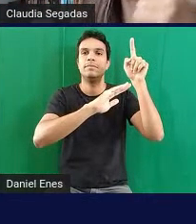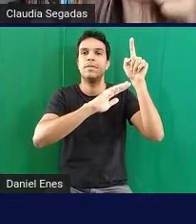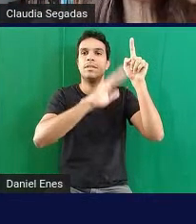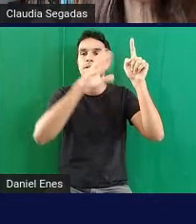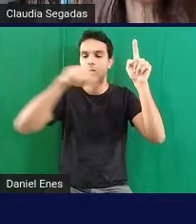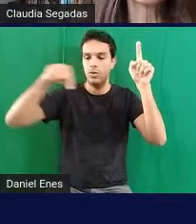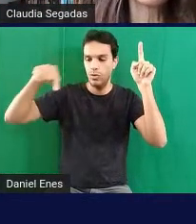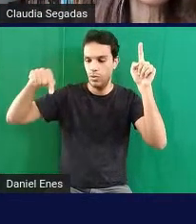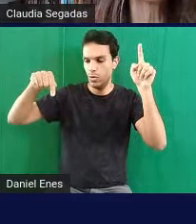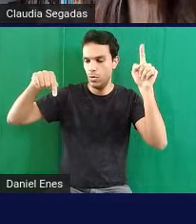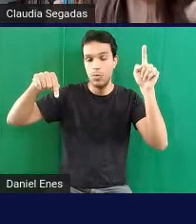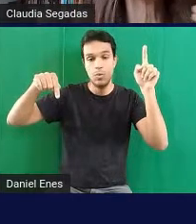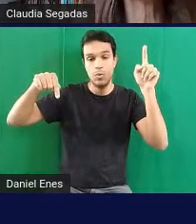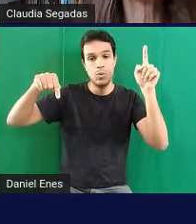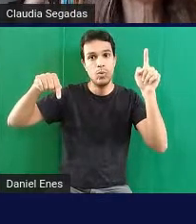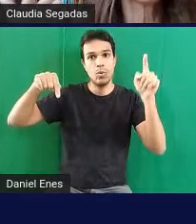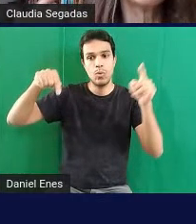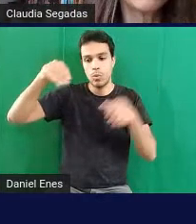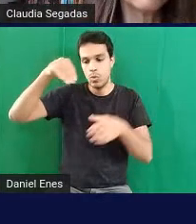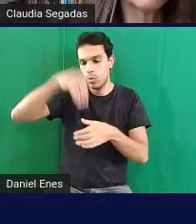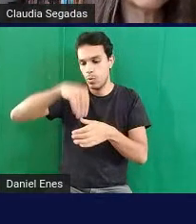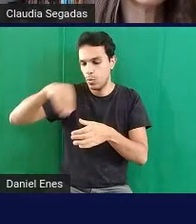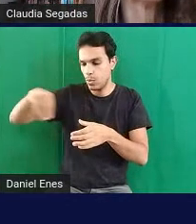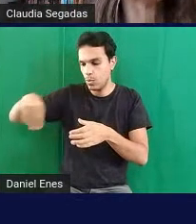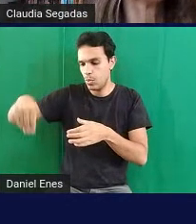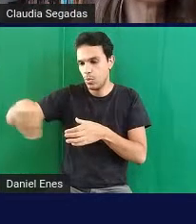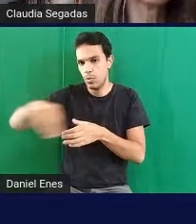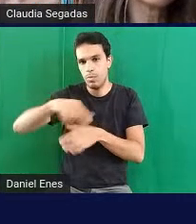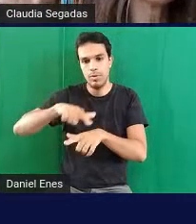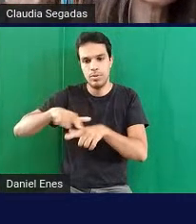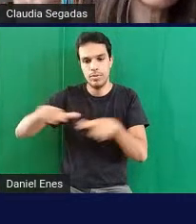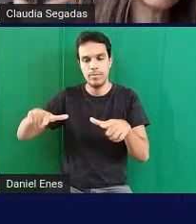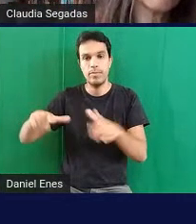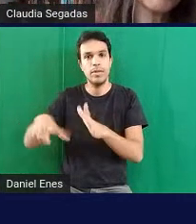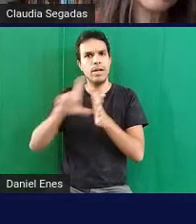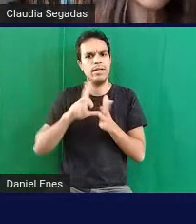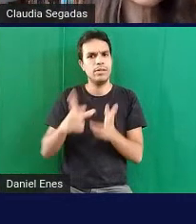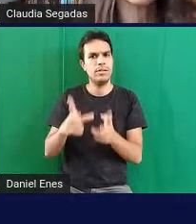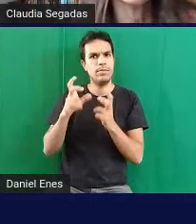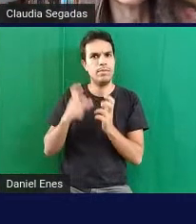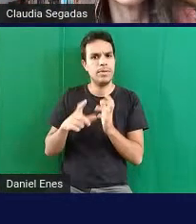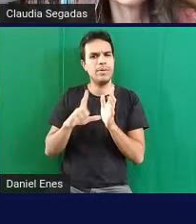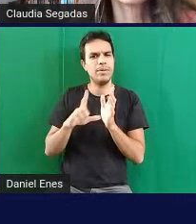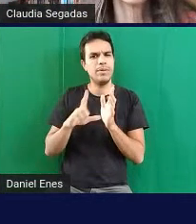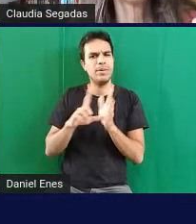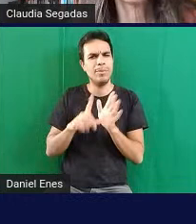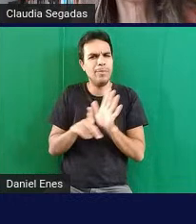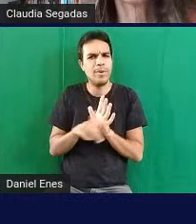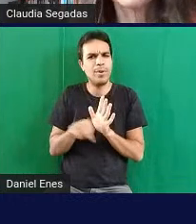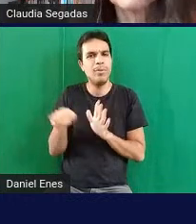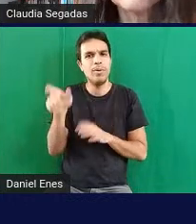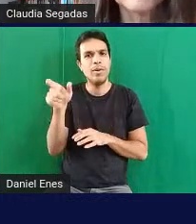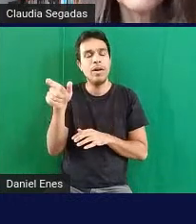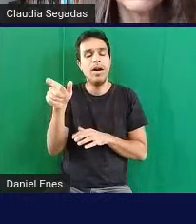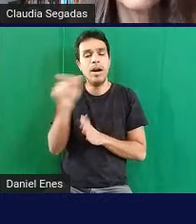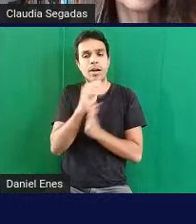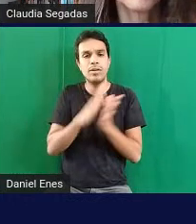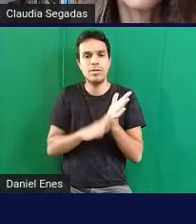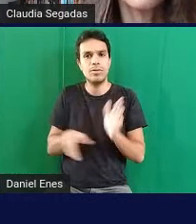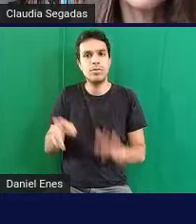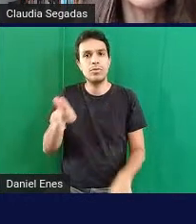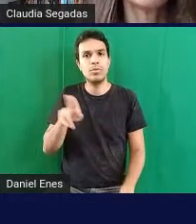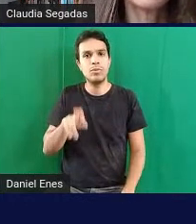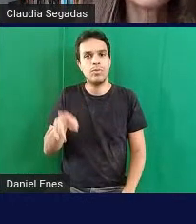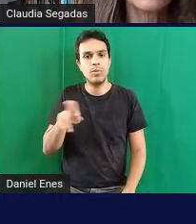estratégia bastante similar a que a gente tinha percebido quando eu tinha aplicado anteriormente essa atividade com alunos